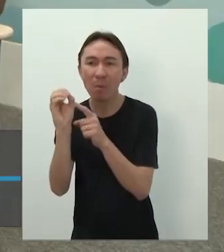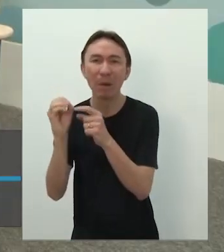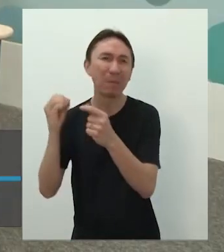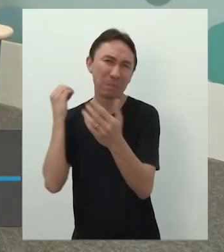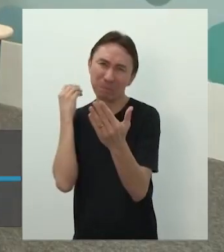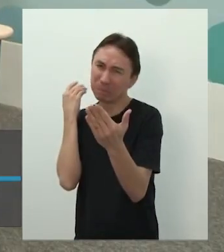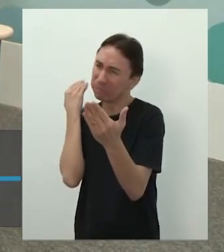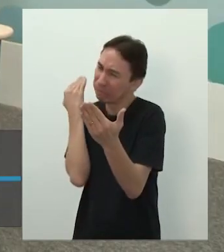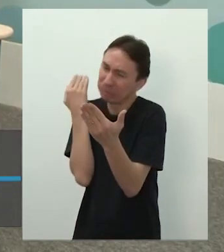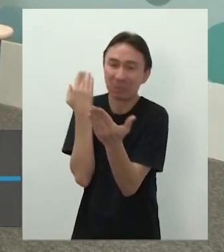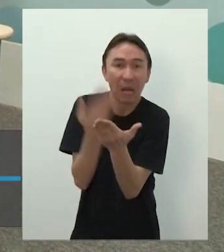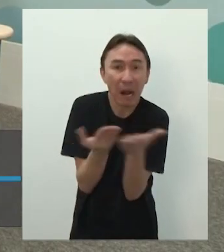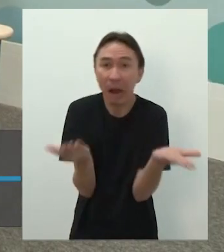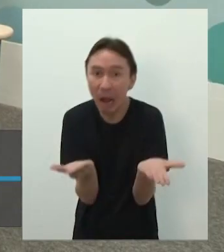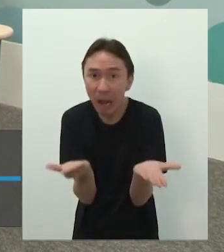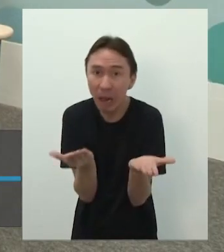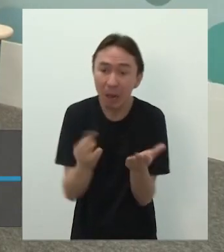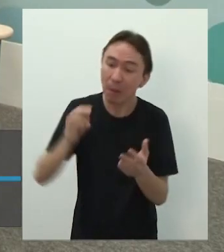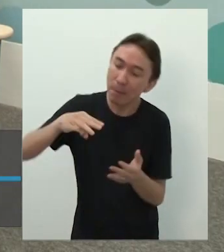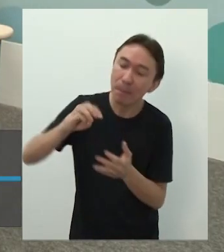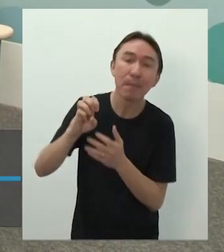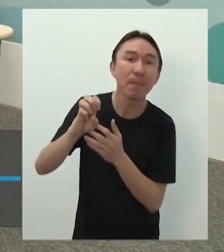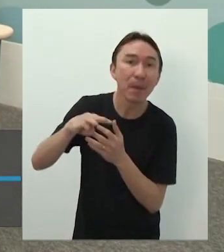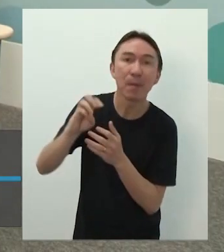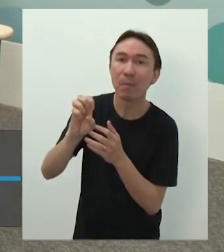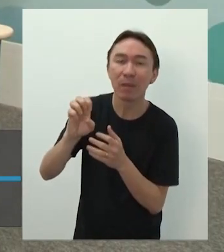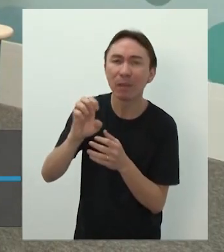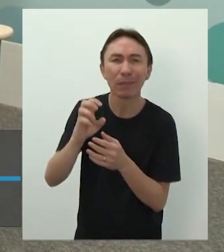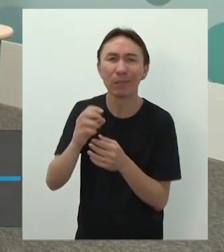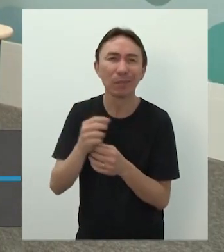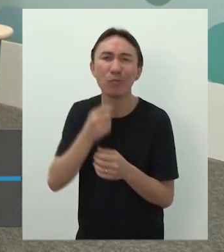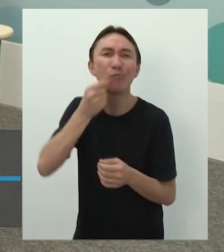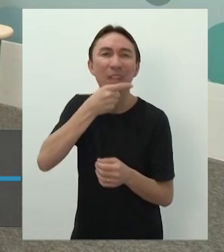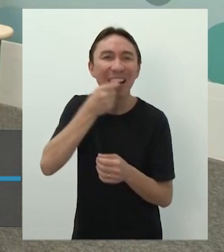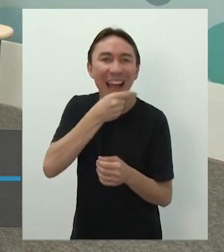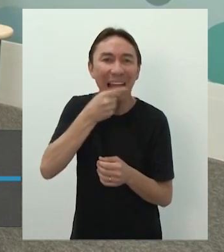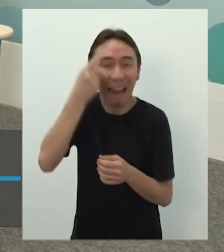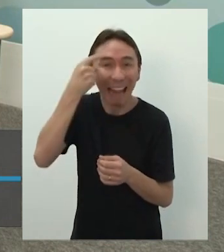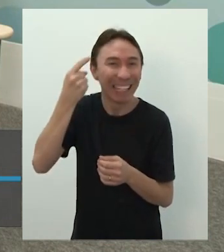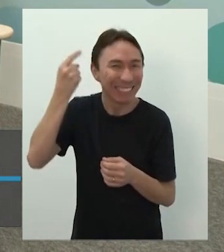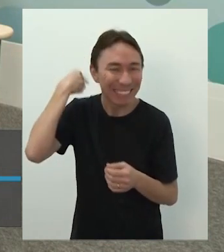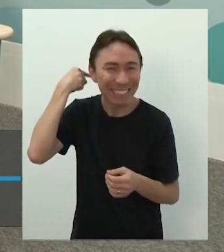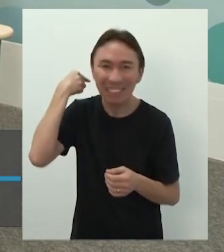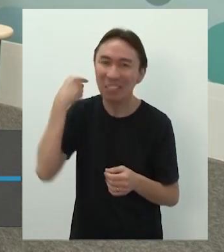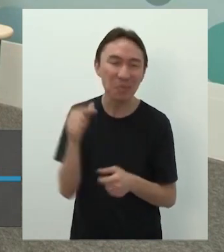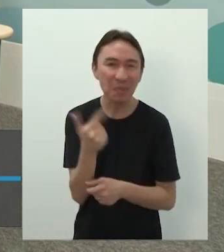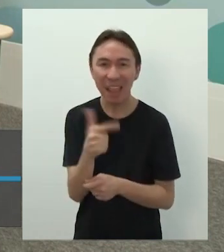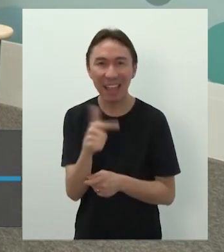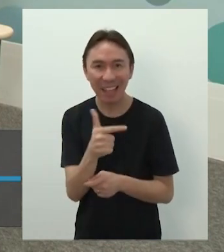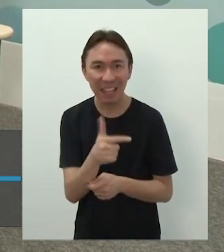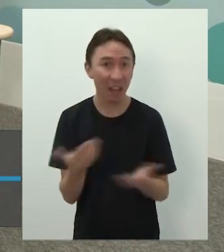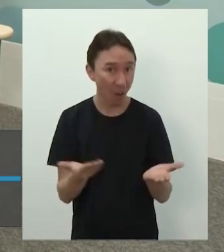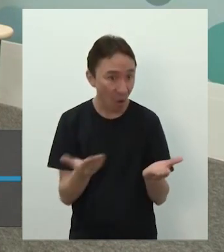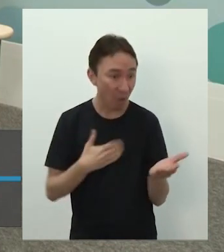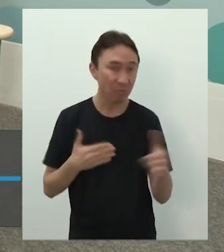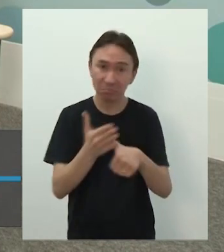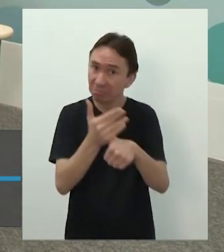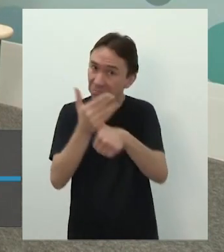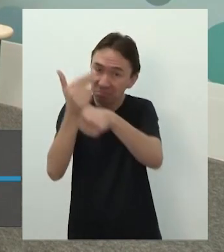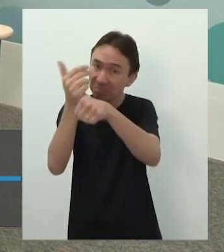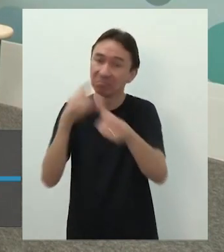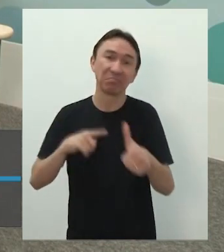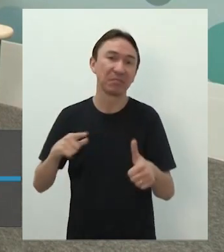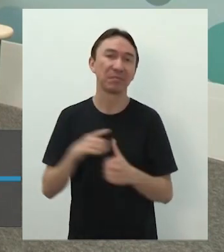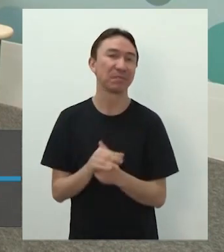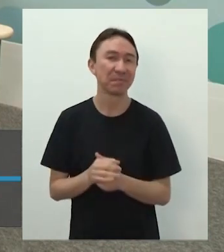época de adolescência, década de 80 e 90, não. Porque eu não tinha esse suporte tecnológico. Vamos tentar entender então